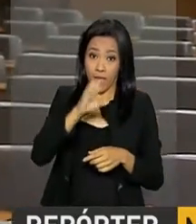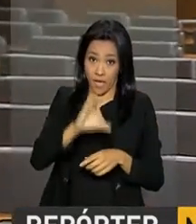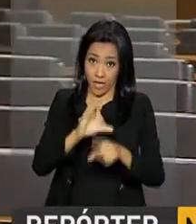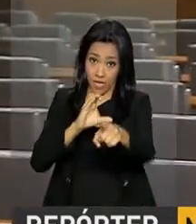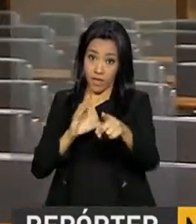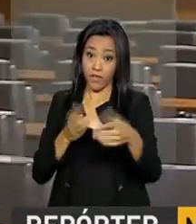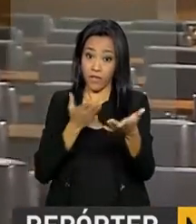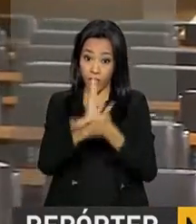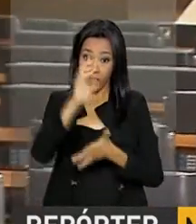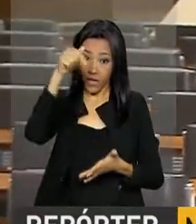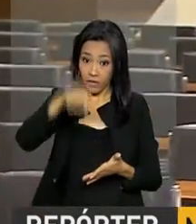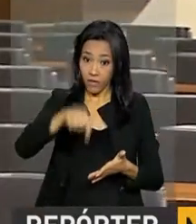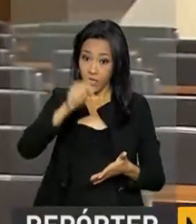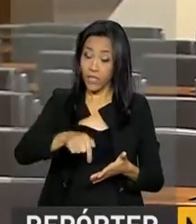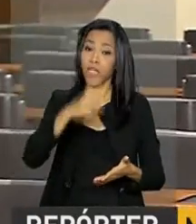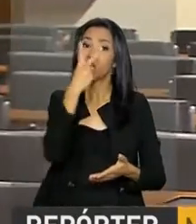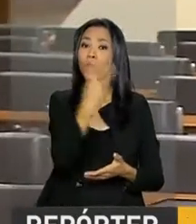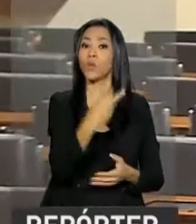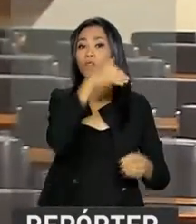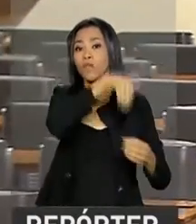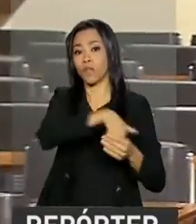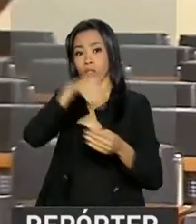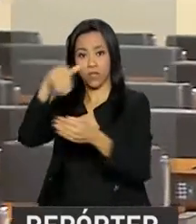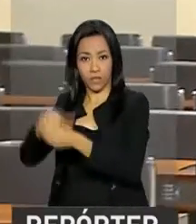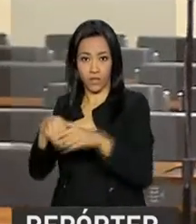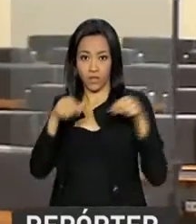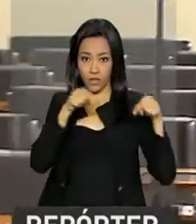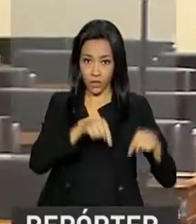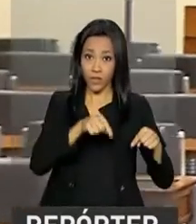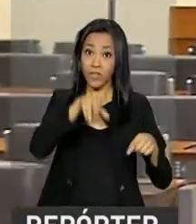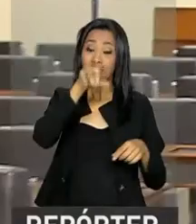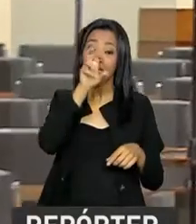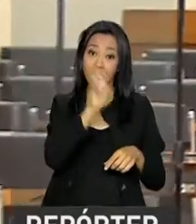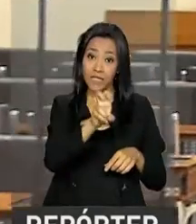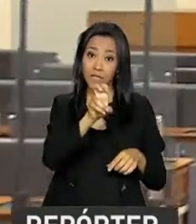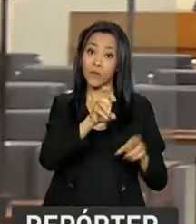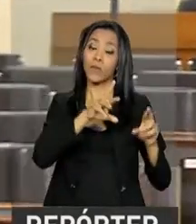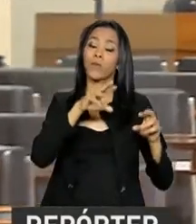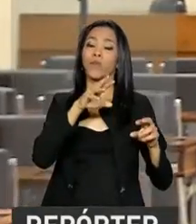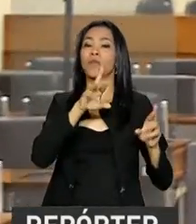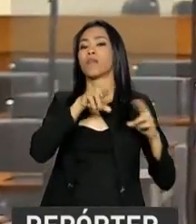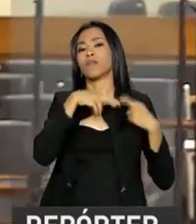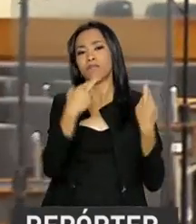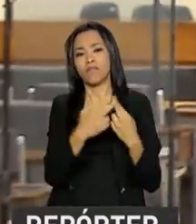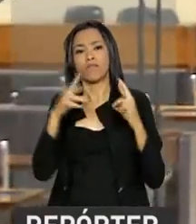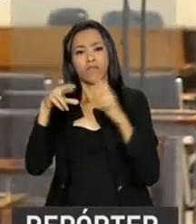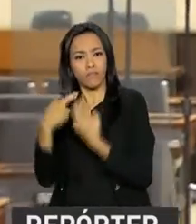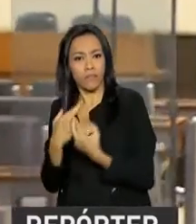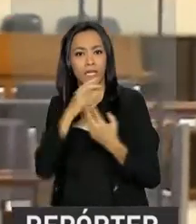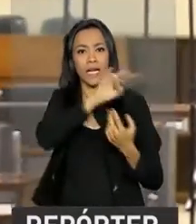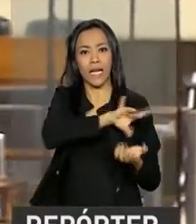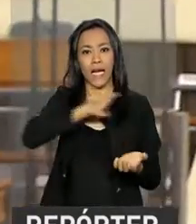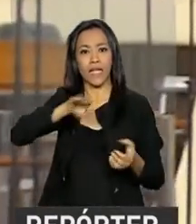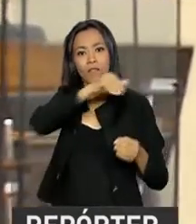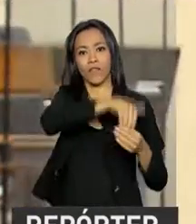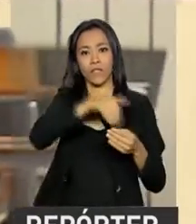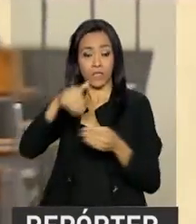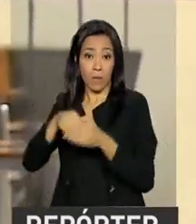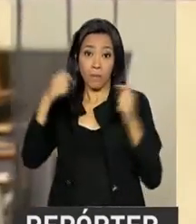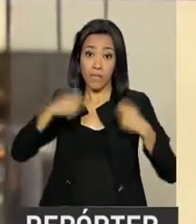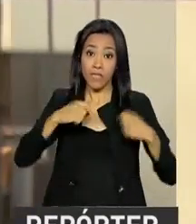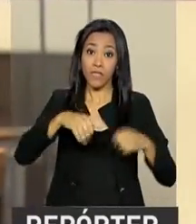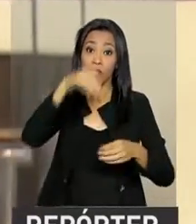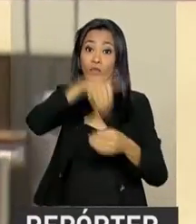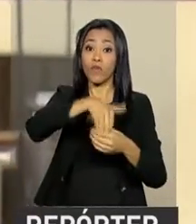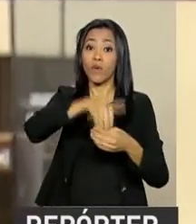dos Deputados em dois turnos, com intervalo de cinco sessões entre cada votação. Para ser aprovada, precisa do